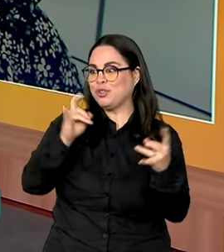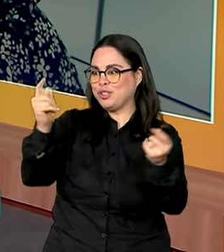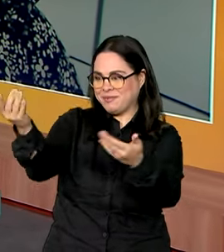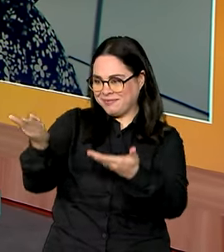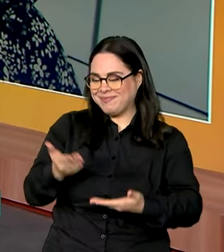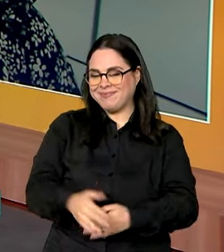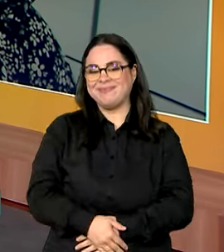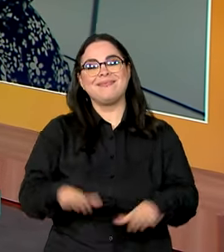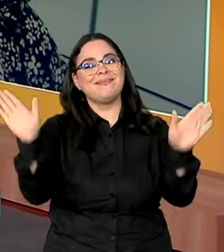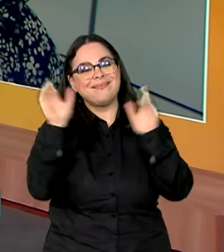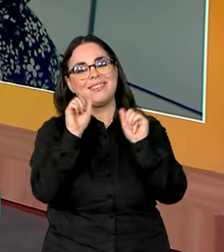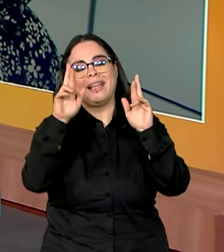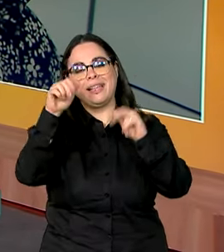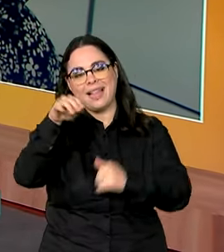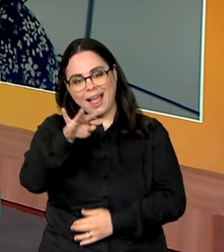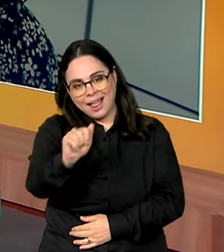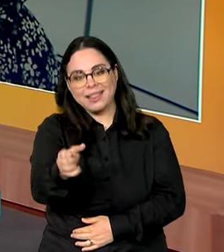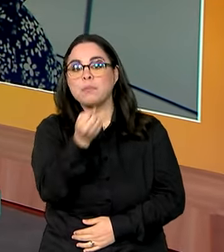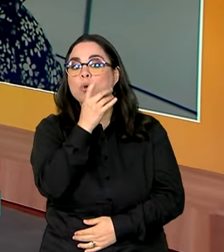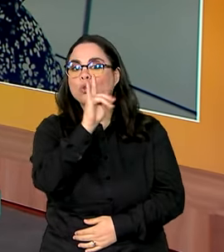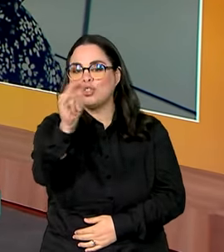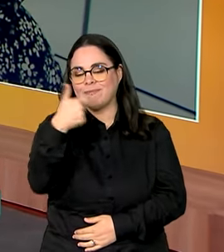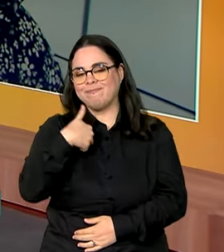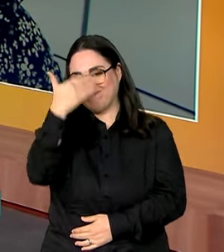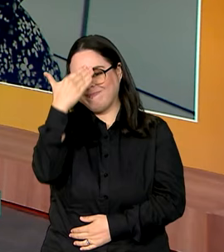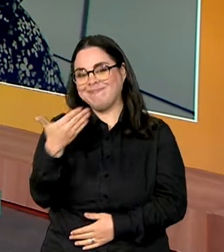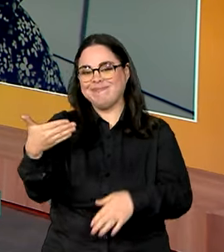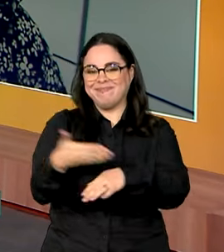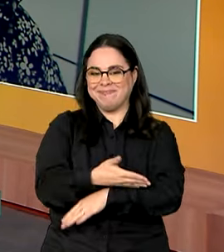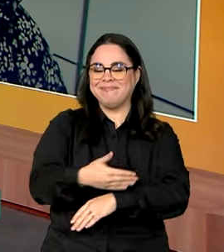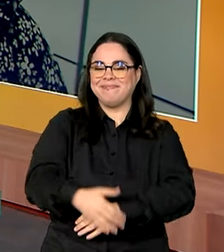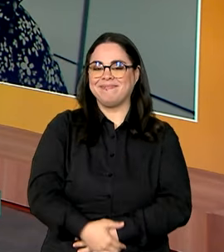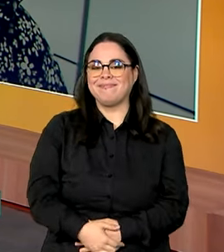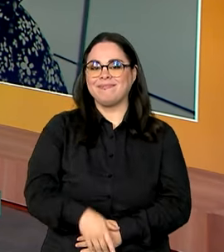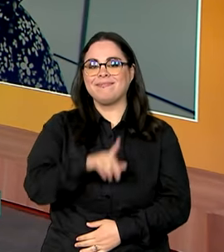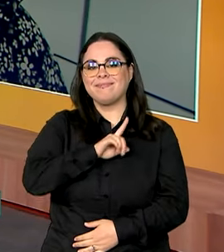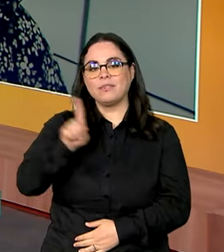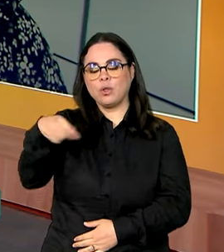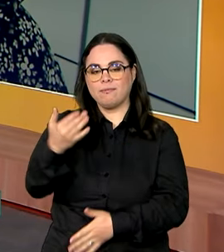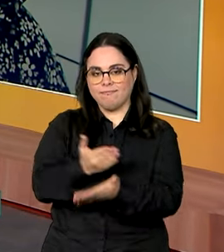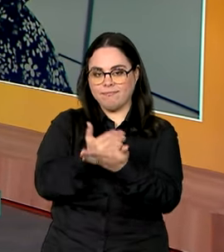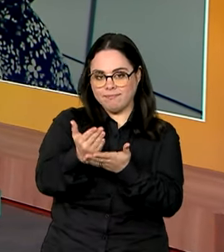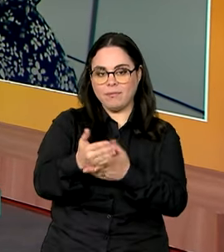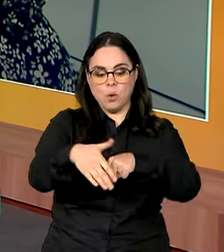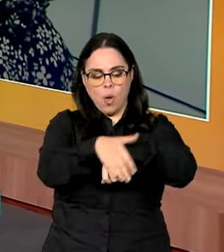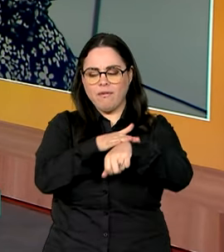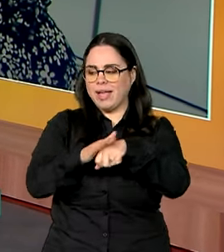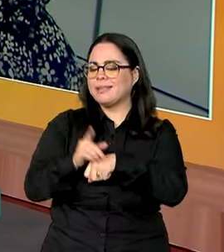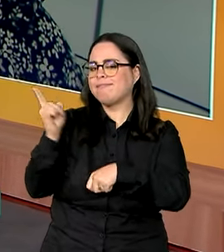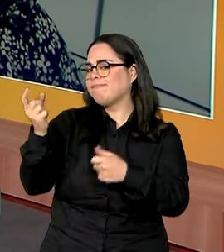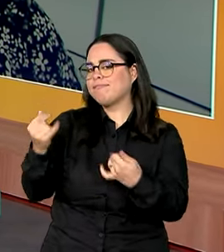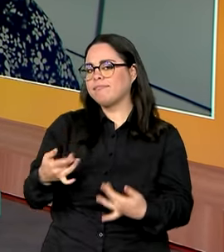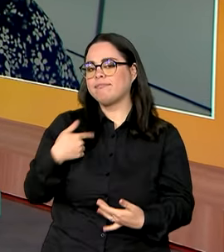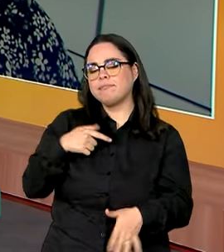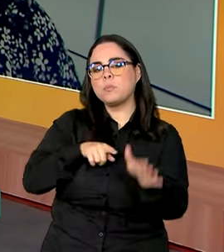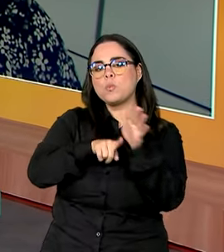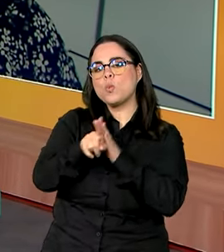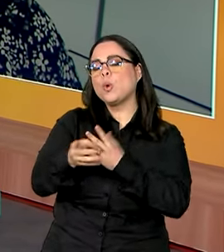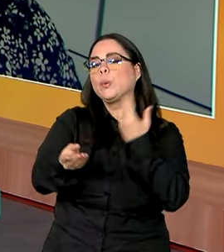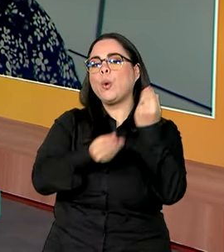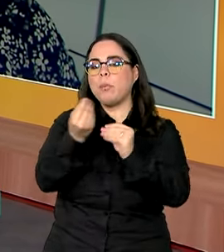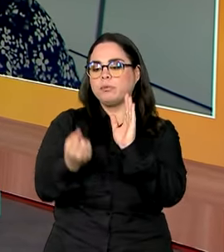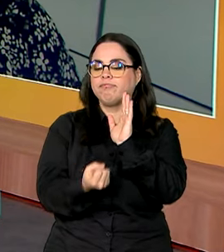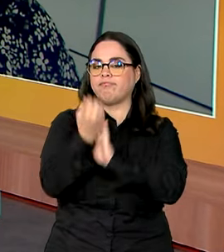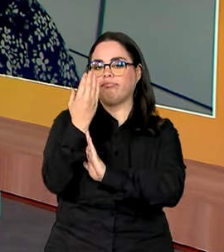Oi, Renata. Bom dia. Eu que agradeço estar aqui com vocês. Diretora, a gente começa aqui a nossa conversa. Eu queria perguntar como é que